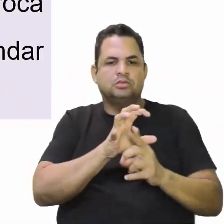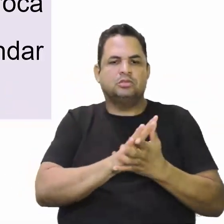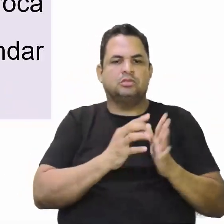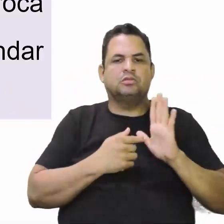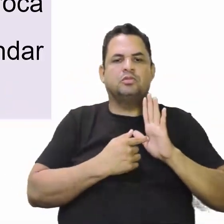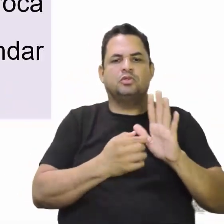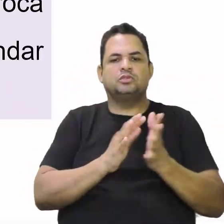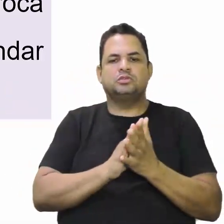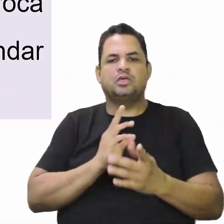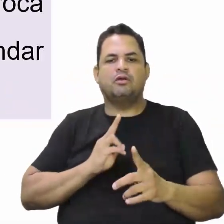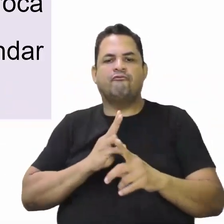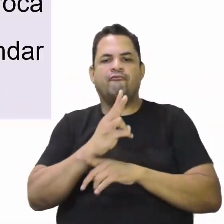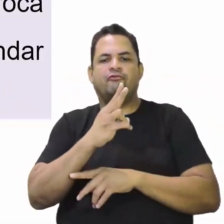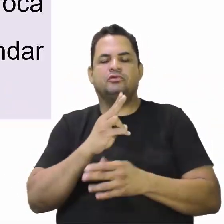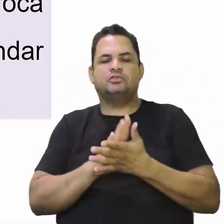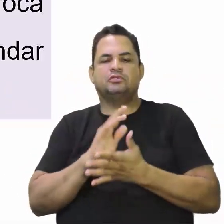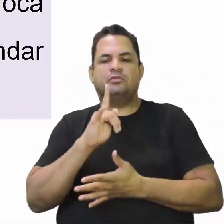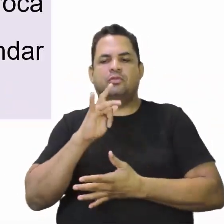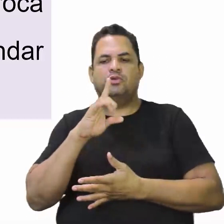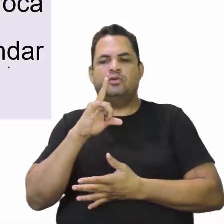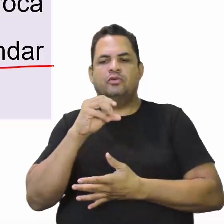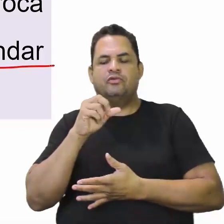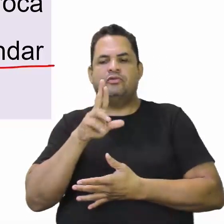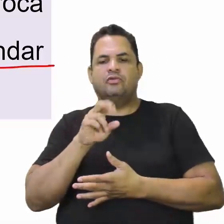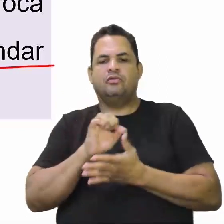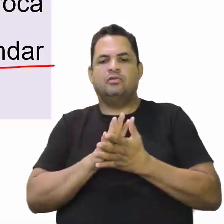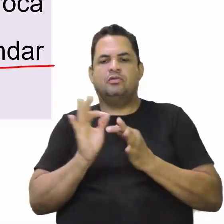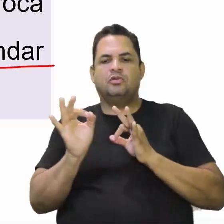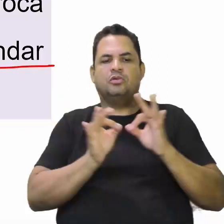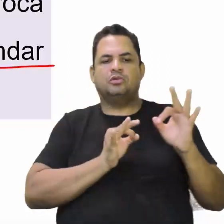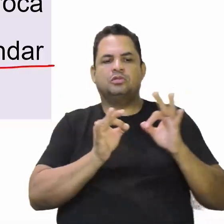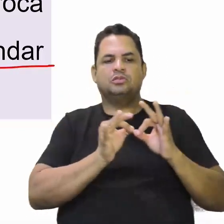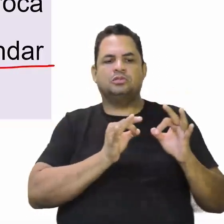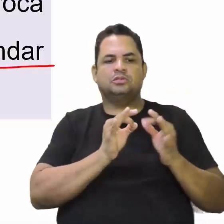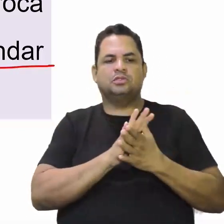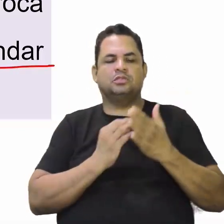a força da pólvora. Fundar cidades.